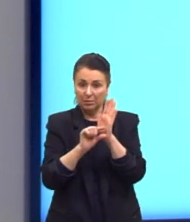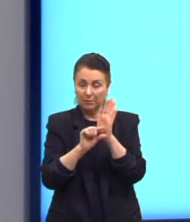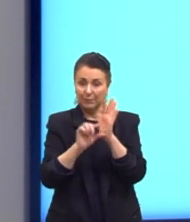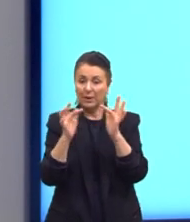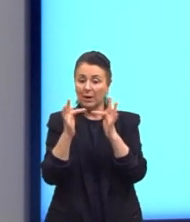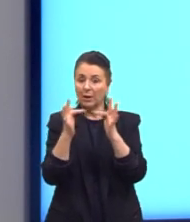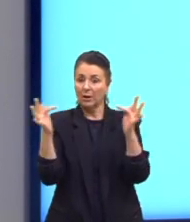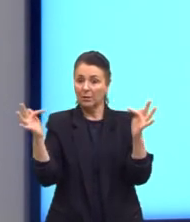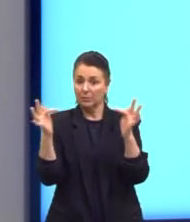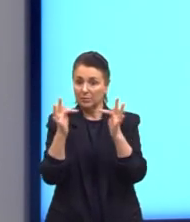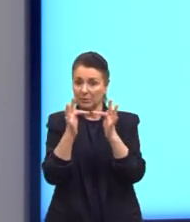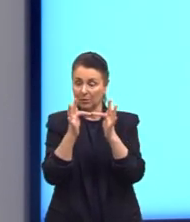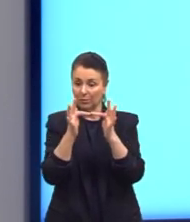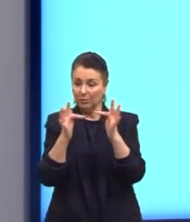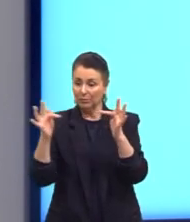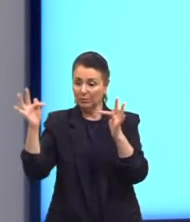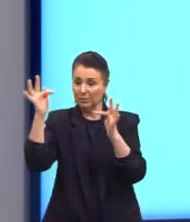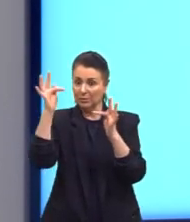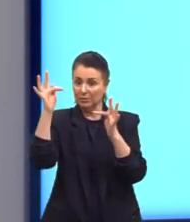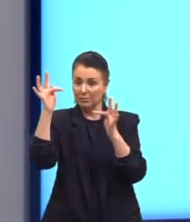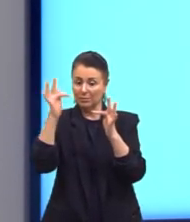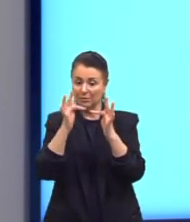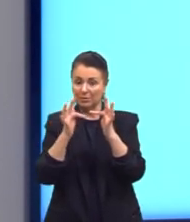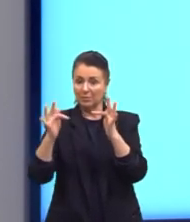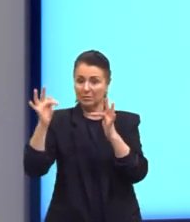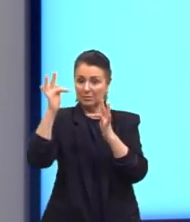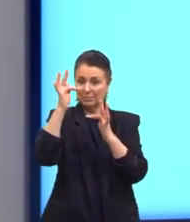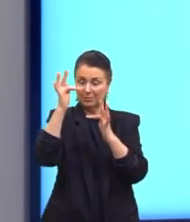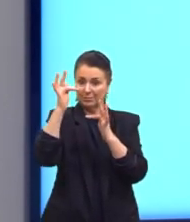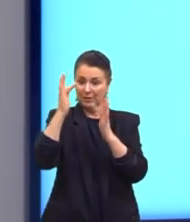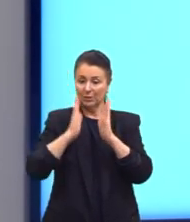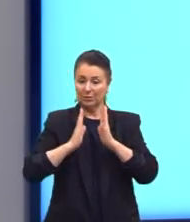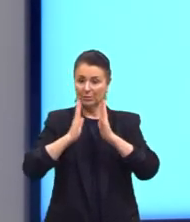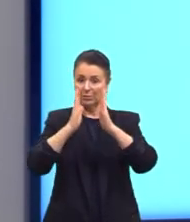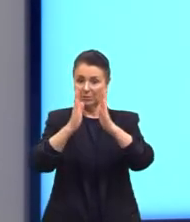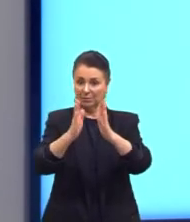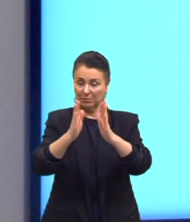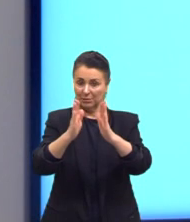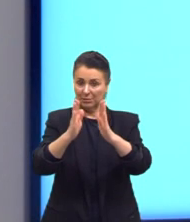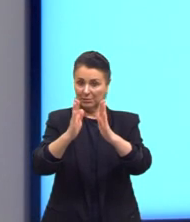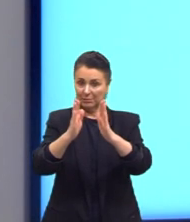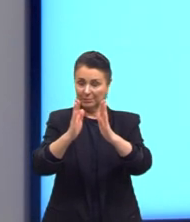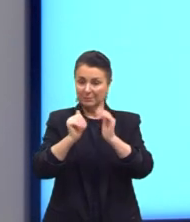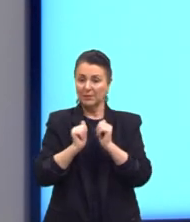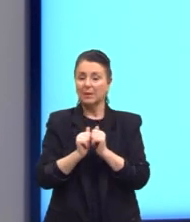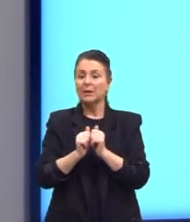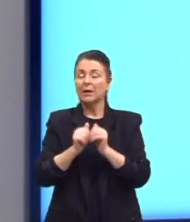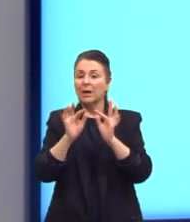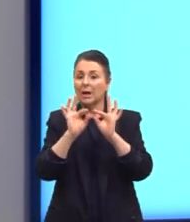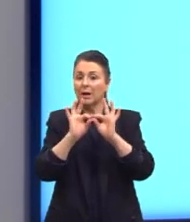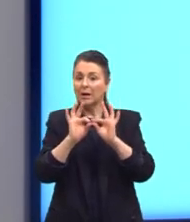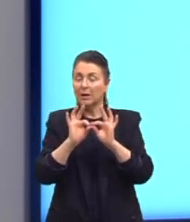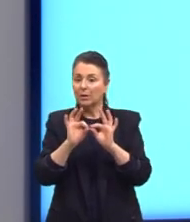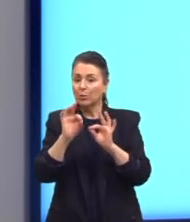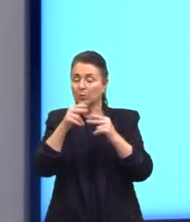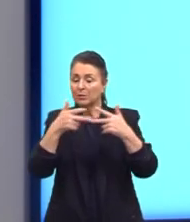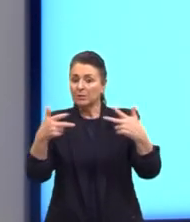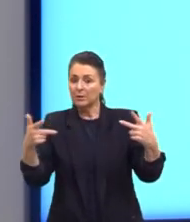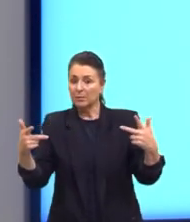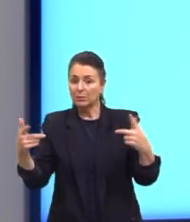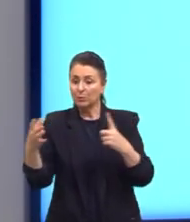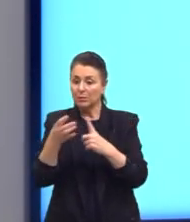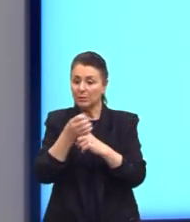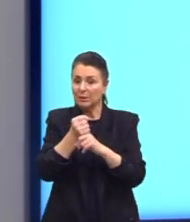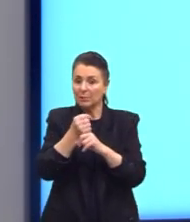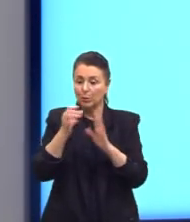função F, né? Ela vai ser crescente em um intervalo, C e somente C. À medida que os elementos do domínio